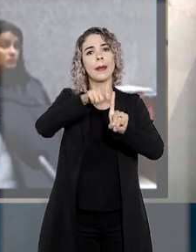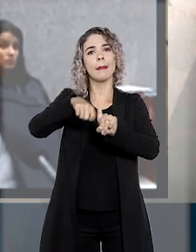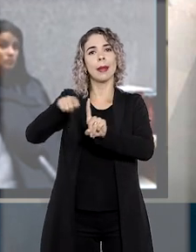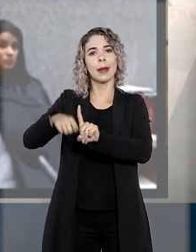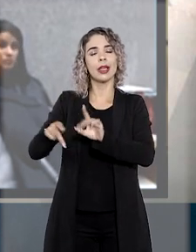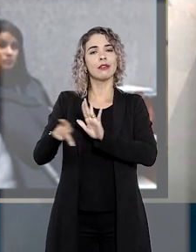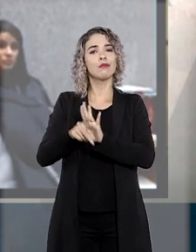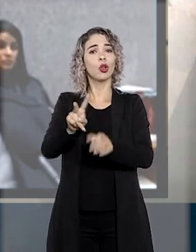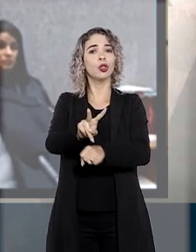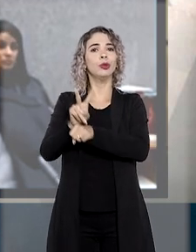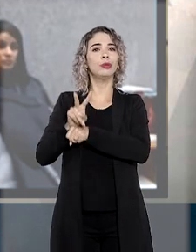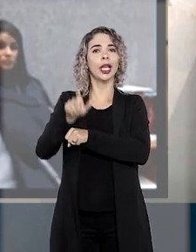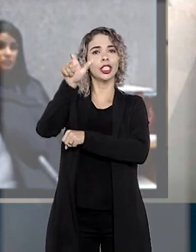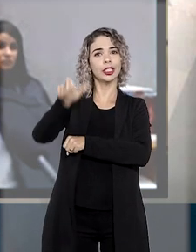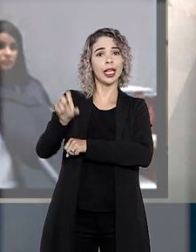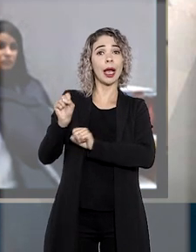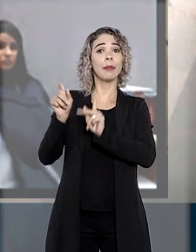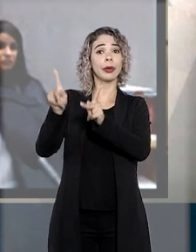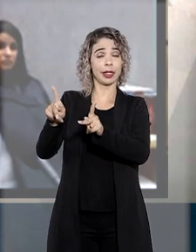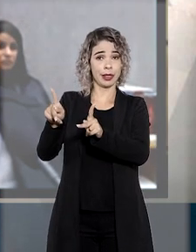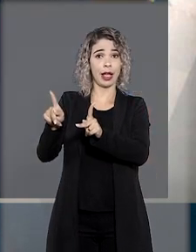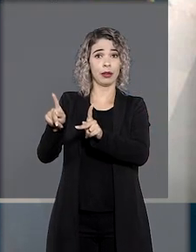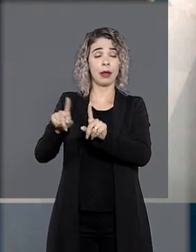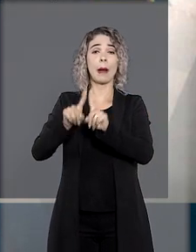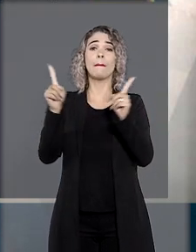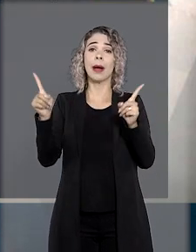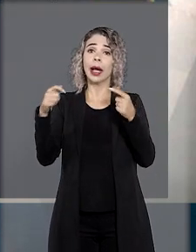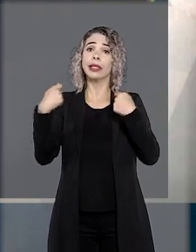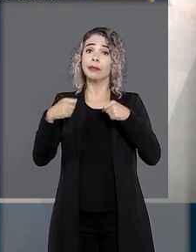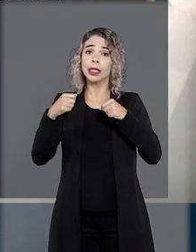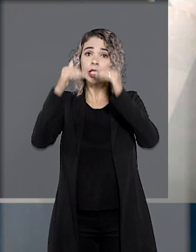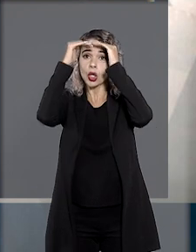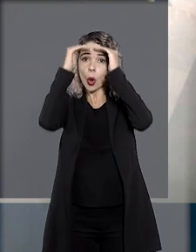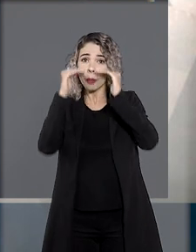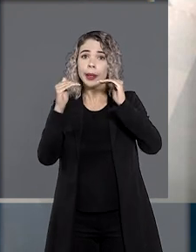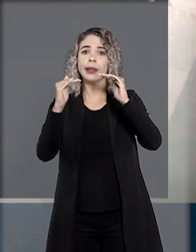mensais dos empréstimos contraídos pelo aposentado E